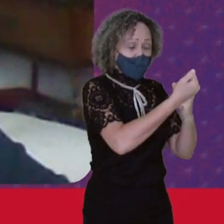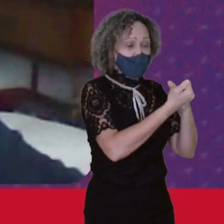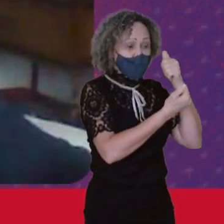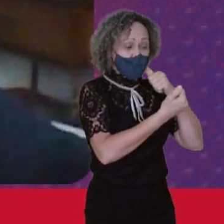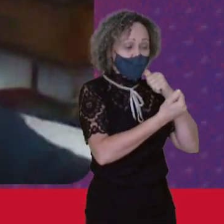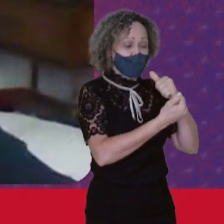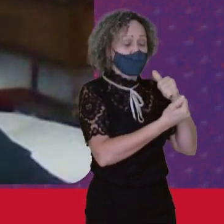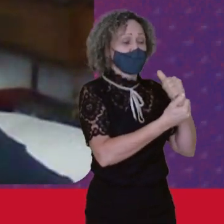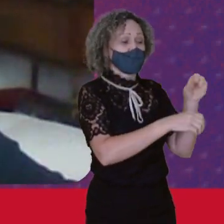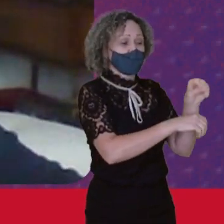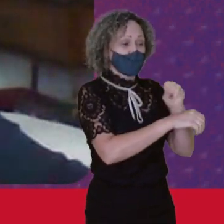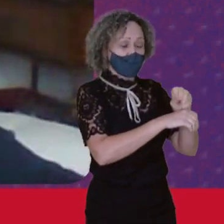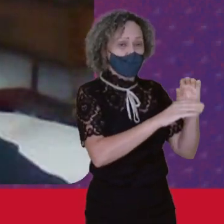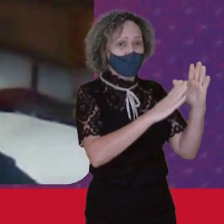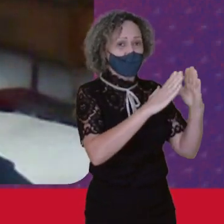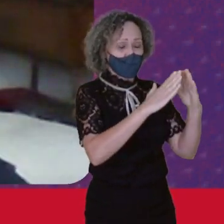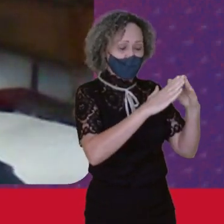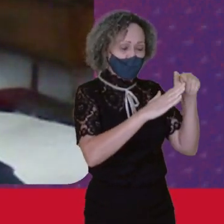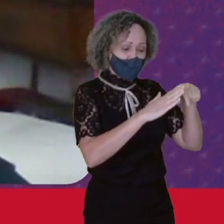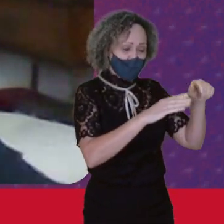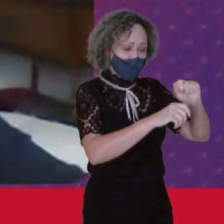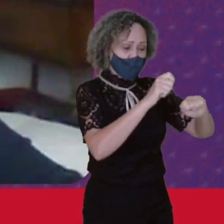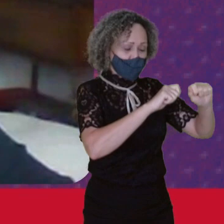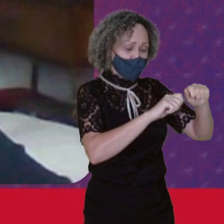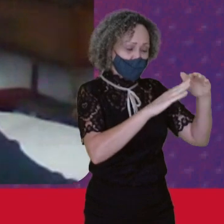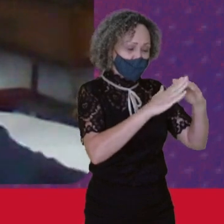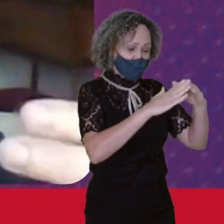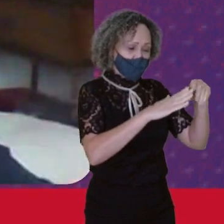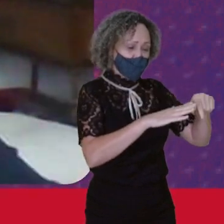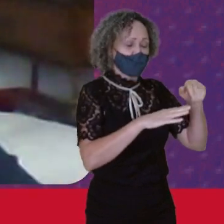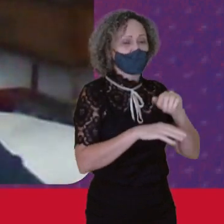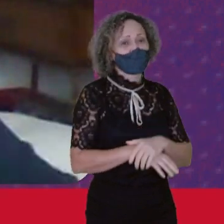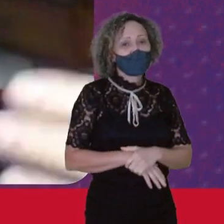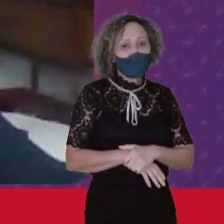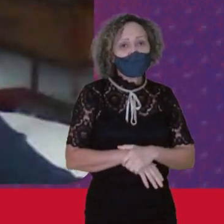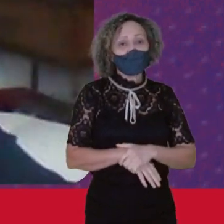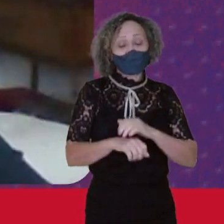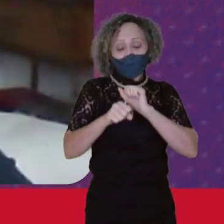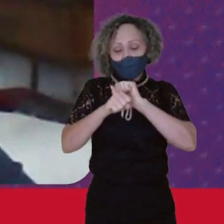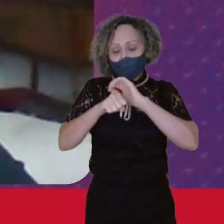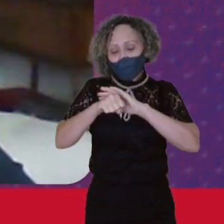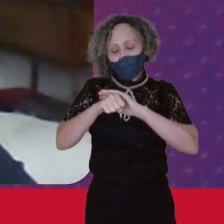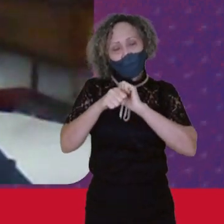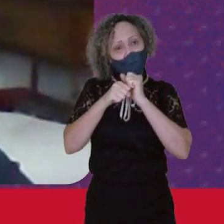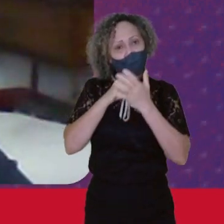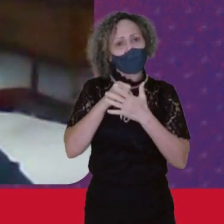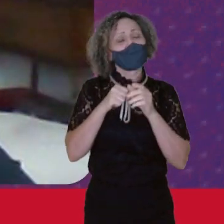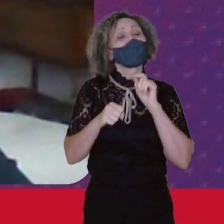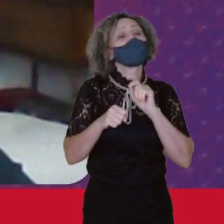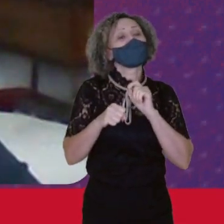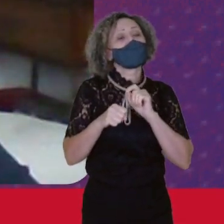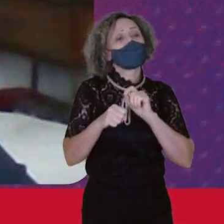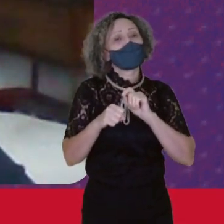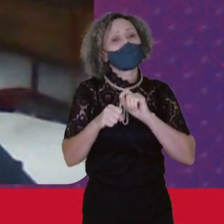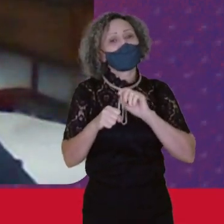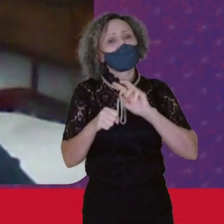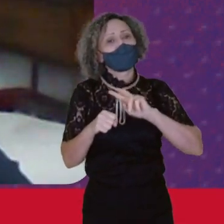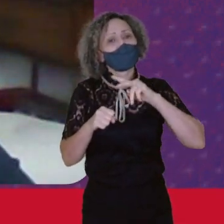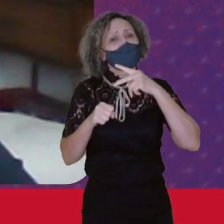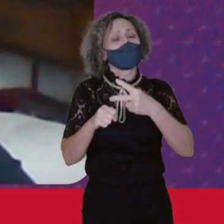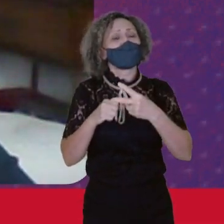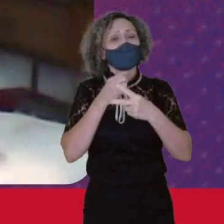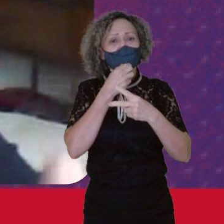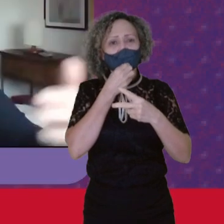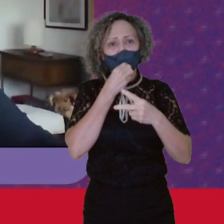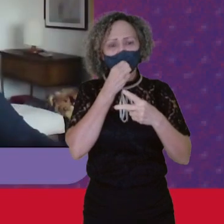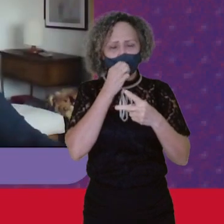Uma janela De oportunidades Para que a gente Possa Rediscutir Um modelo De sociedade Sim A